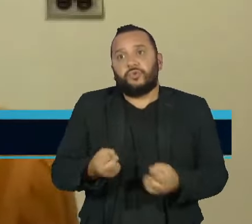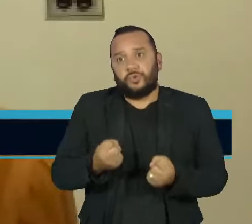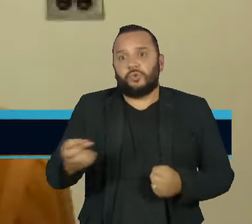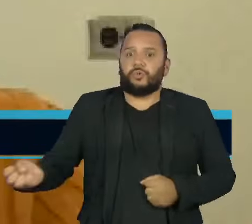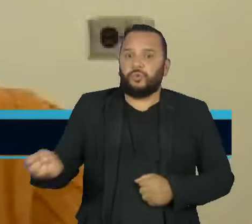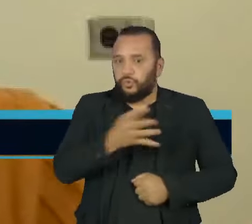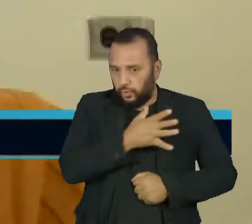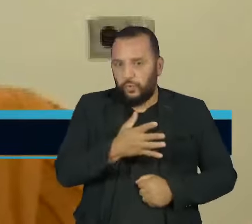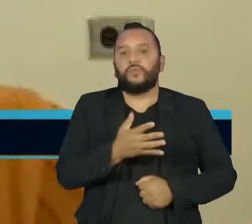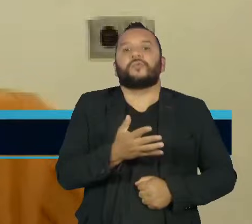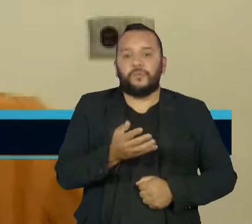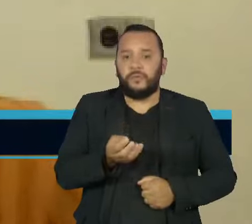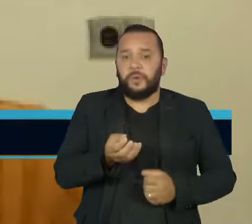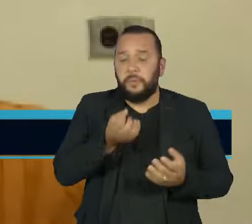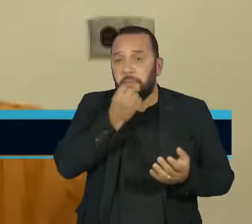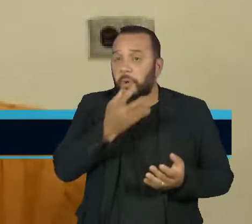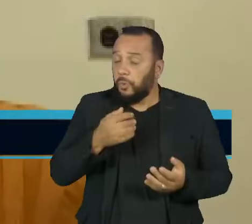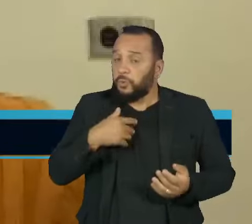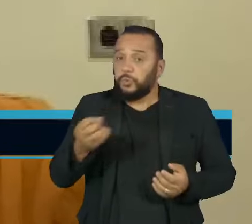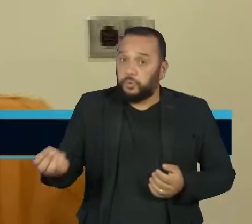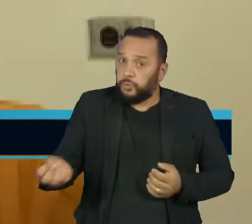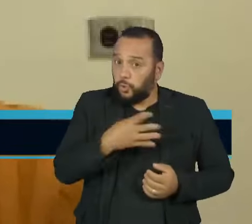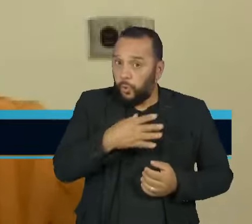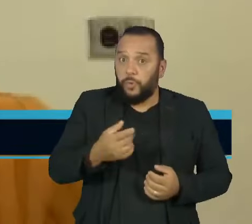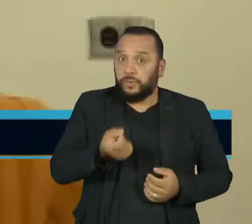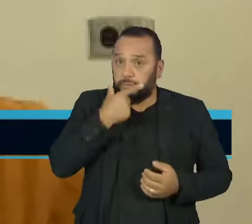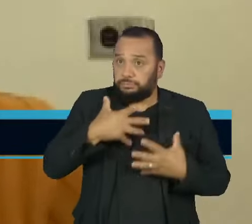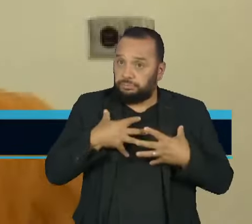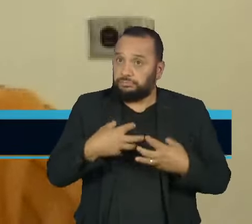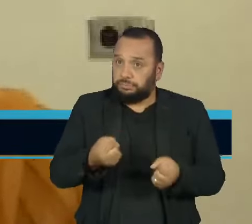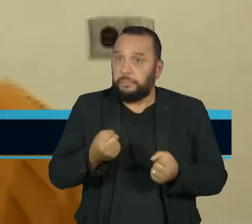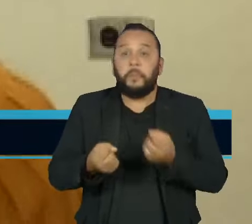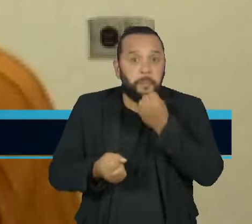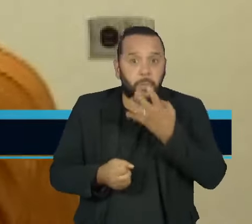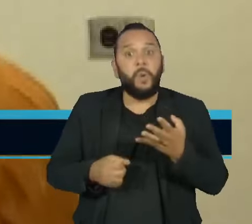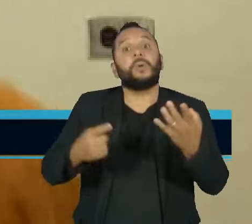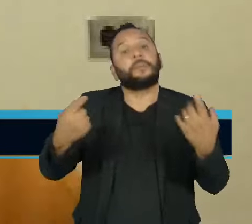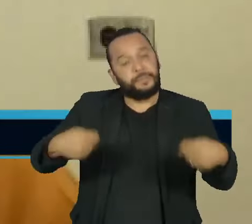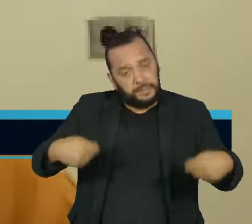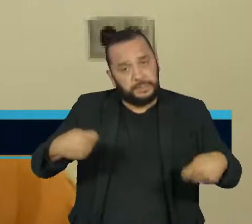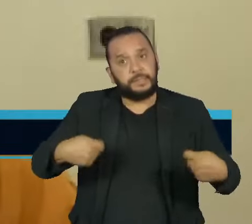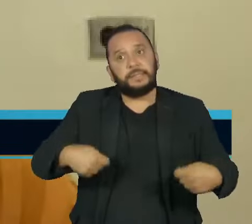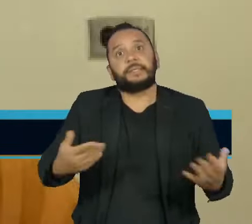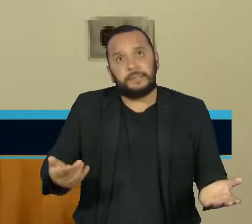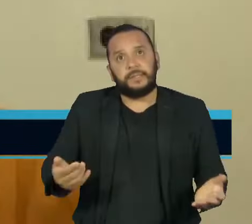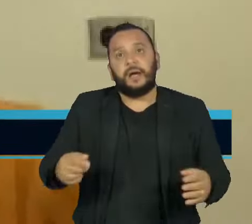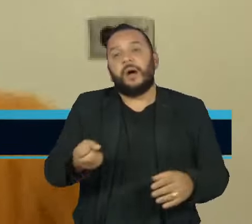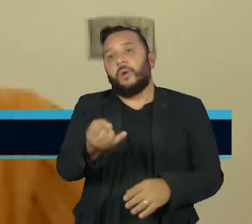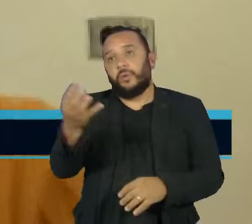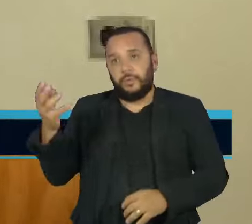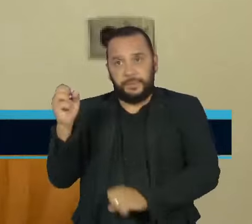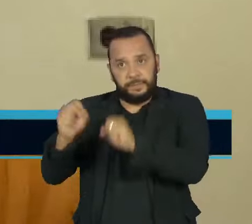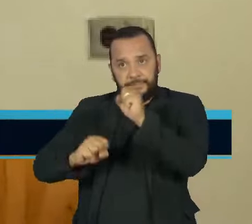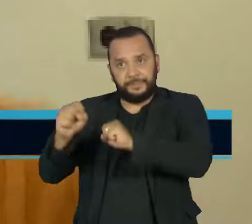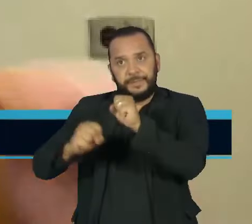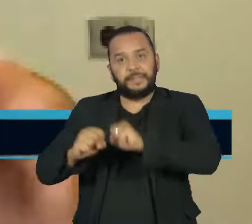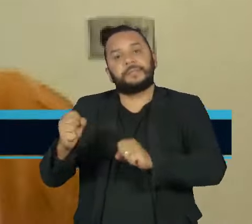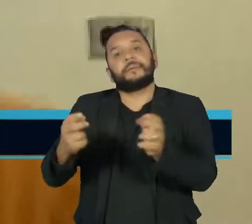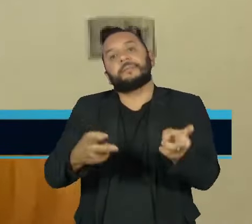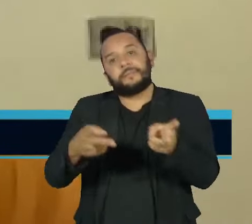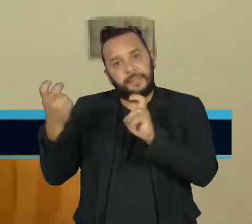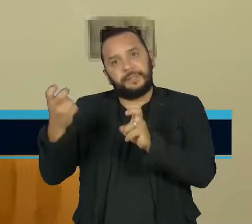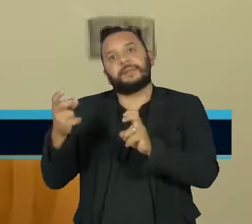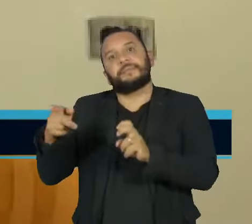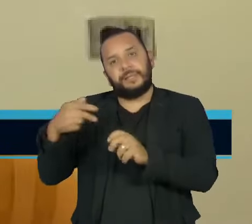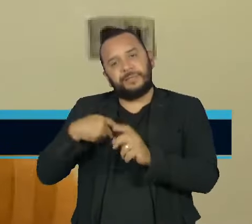promissora. Novos antibióticos são muito bem-vindos e são necessários. E acho que algumas empresas finalmente enxergaram